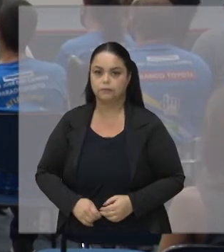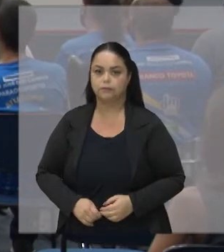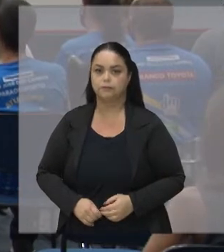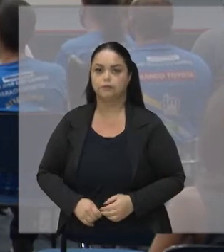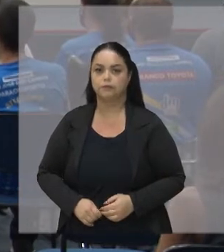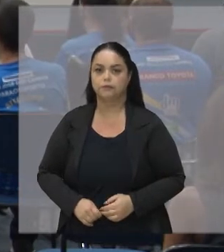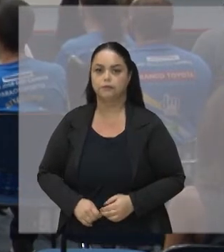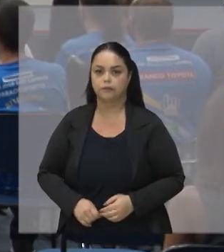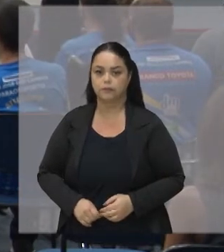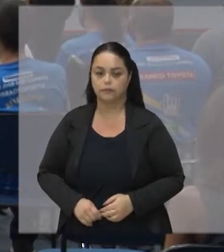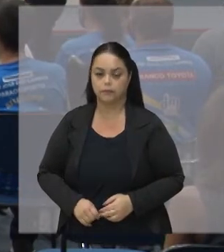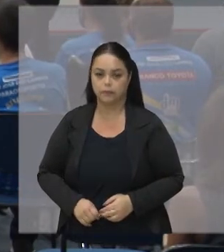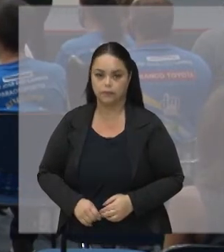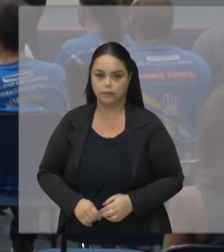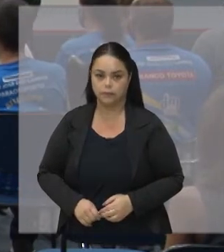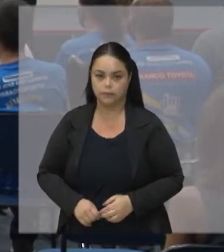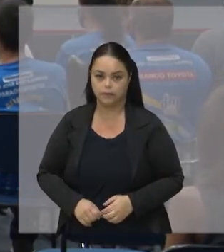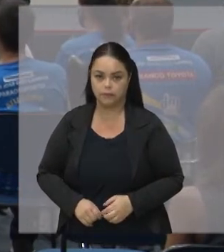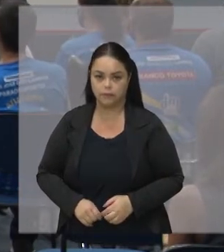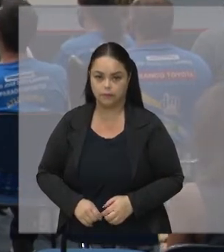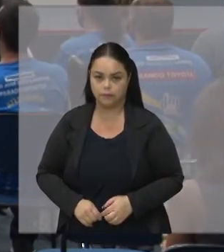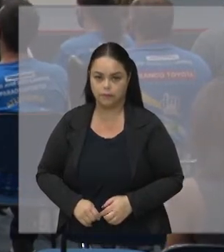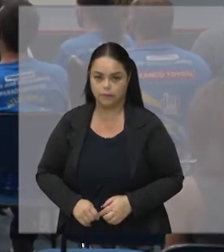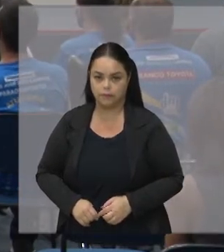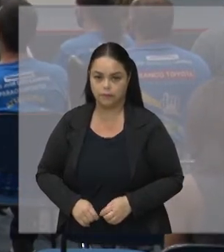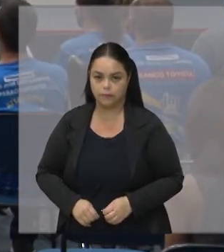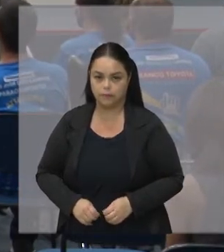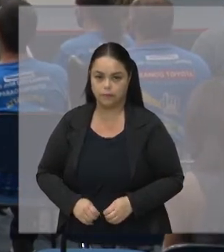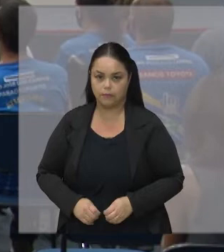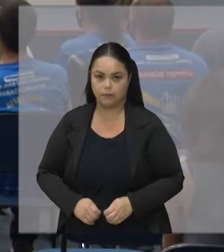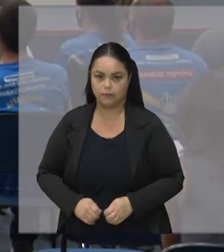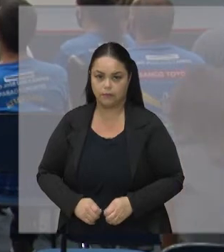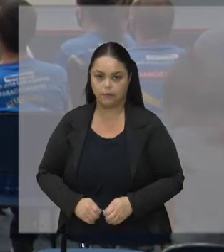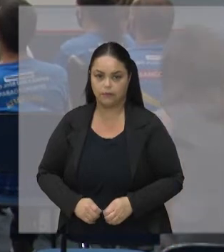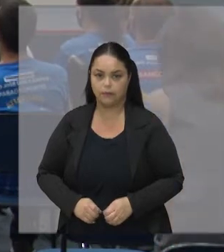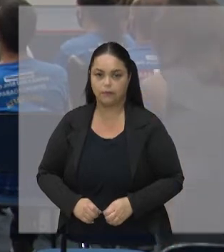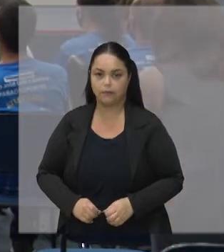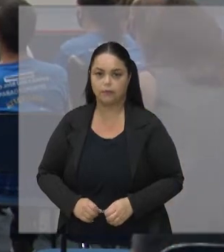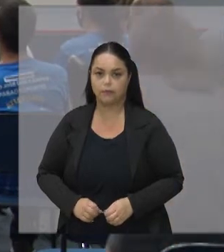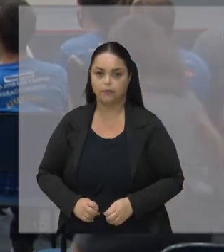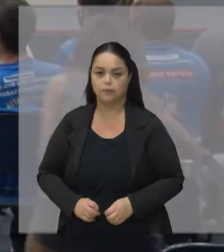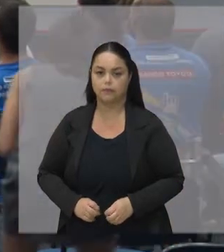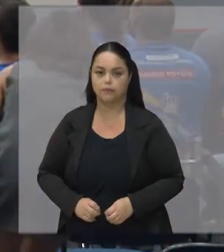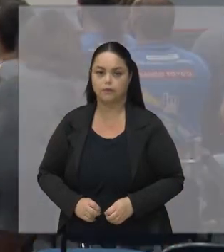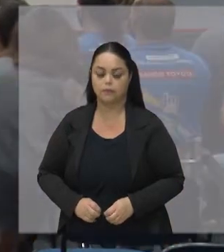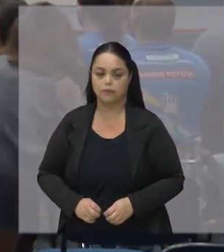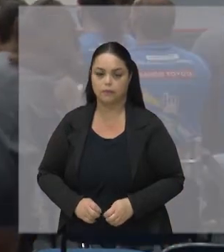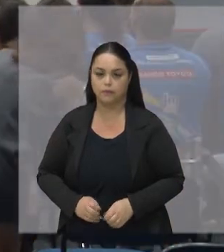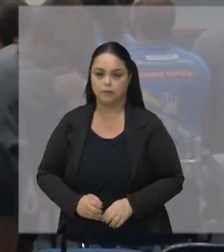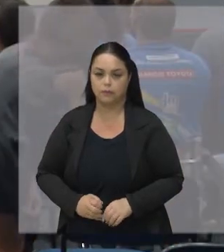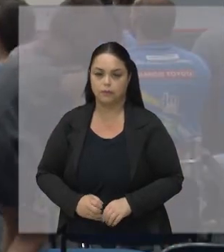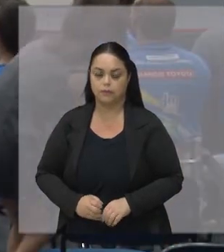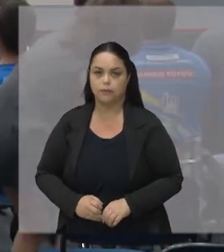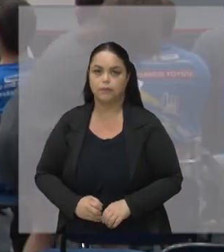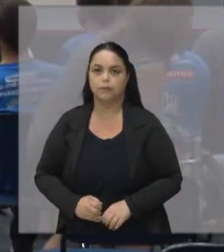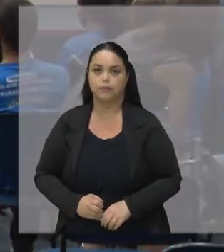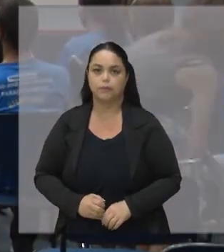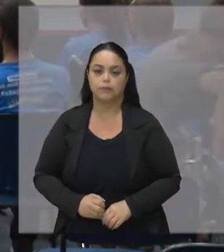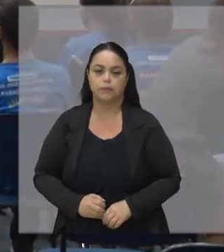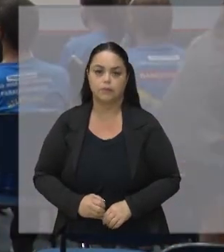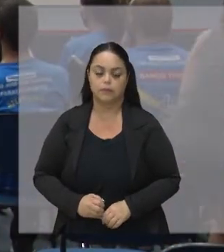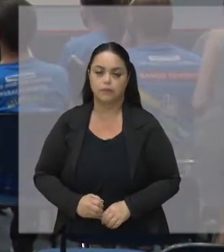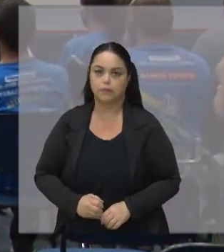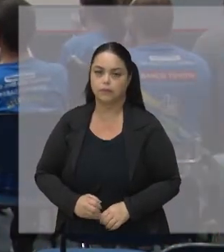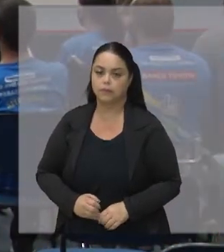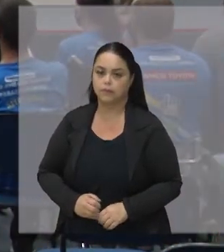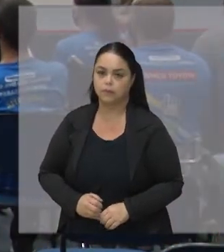Bem Avenidas Praças Ruas Asfaltadas